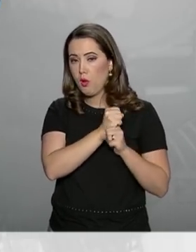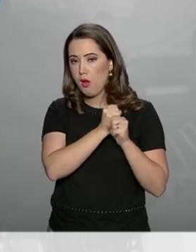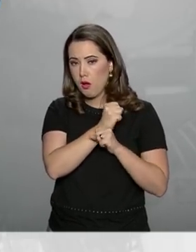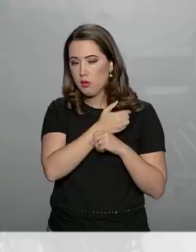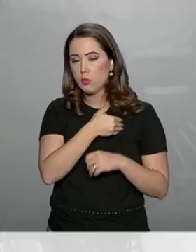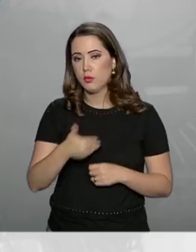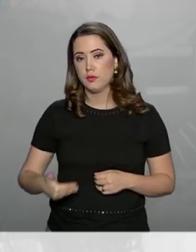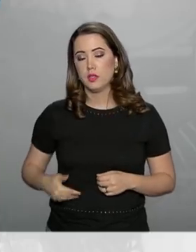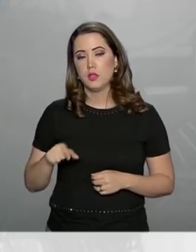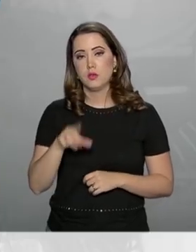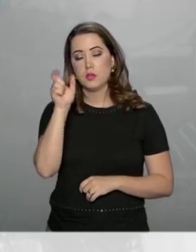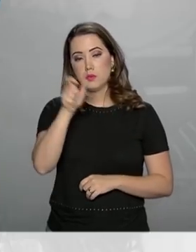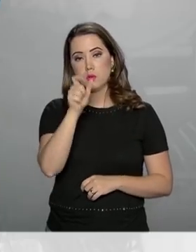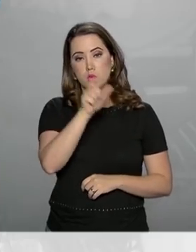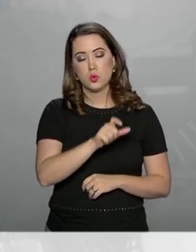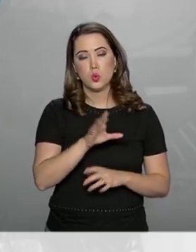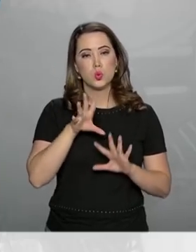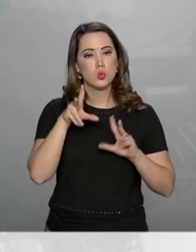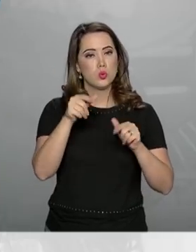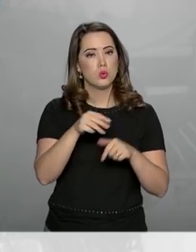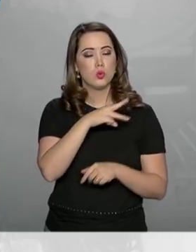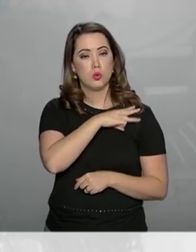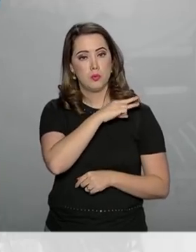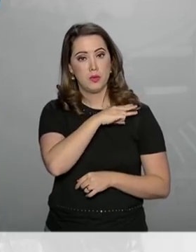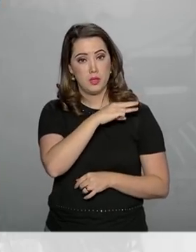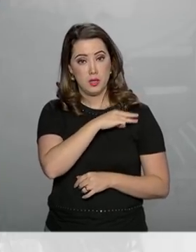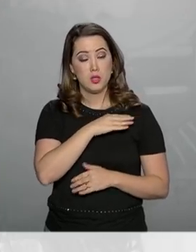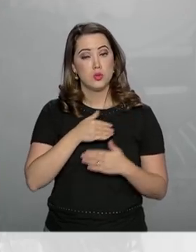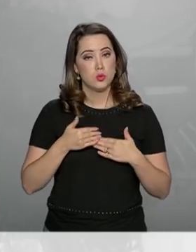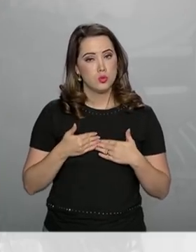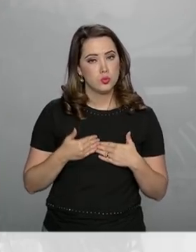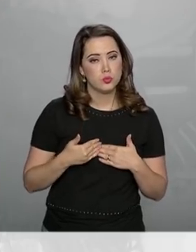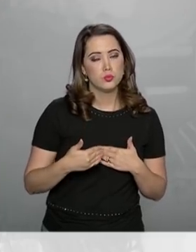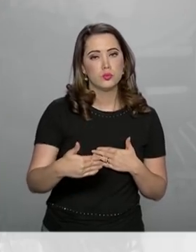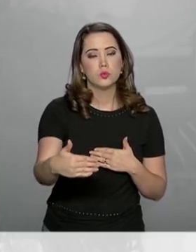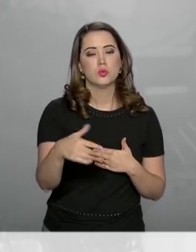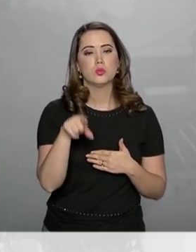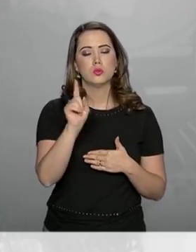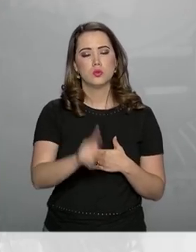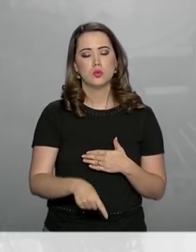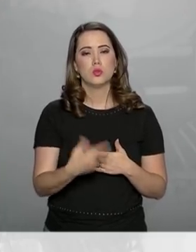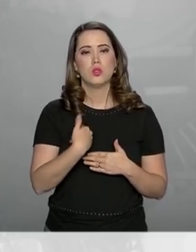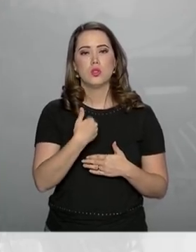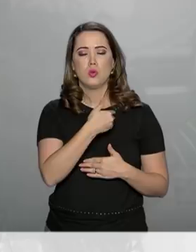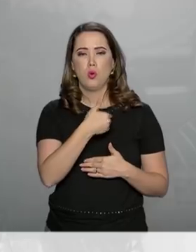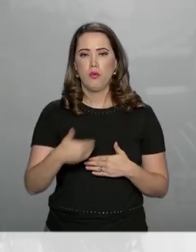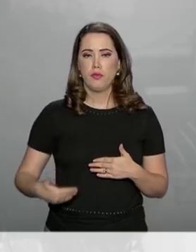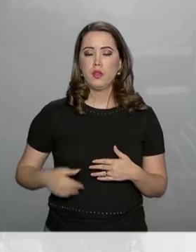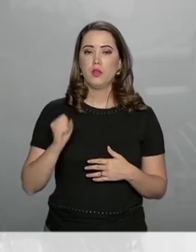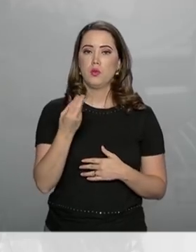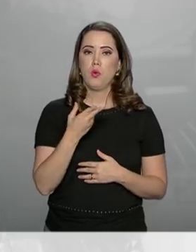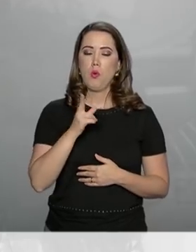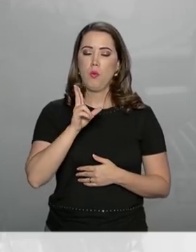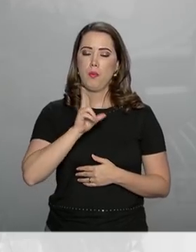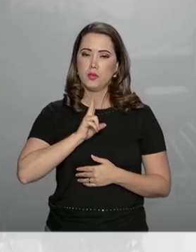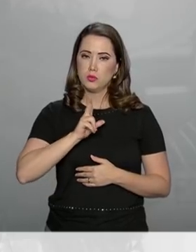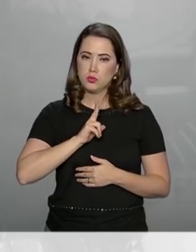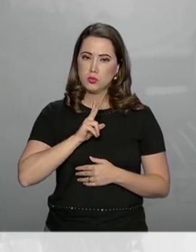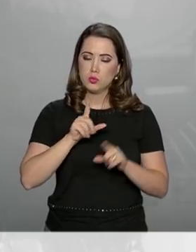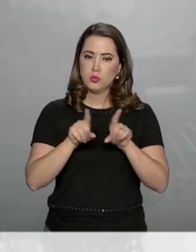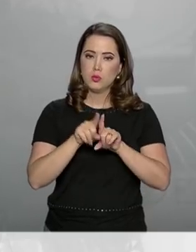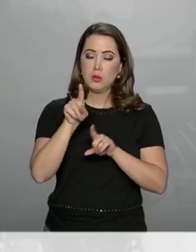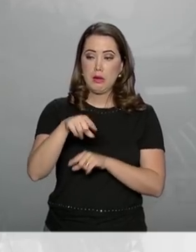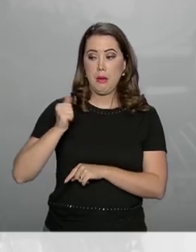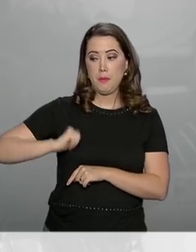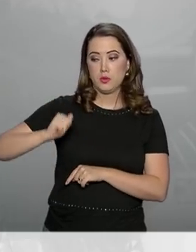os candidatos que cursaram todo o ensino médio na rede pública ou como bolsista integral na rede privada com renda per